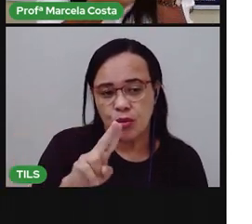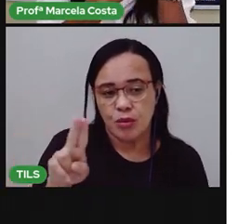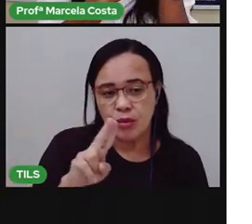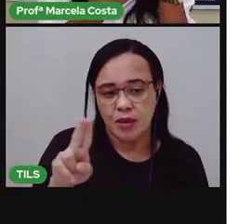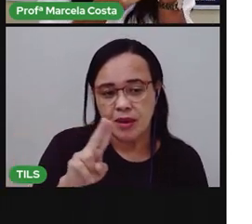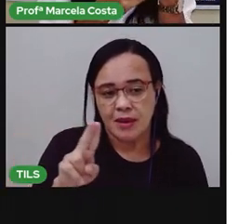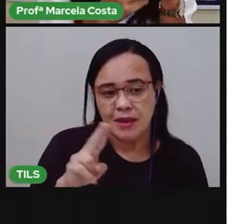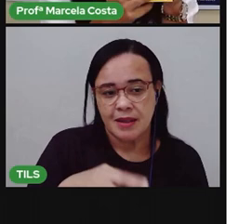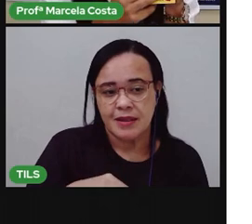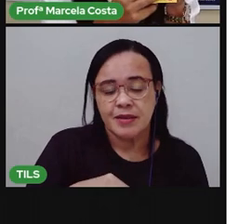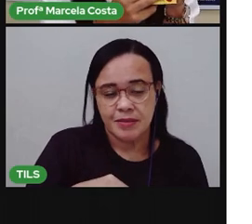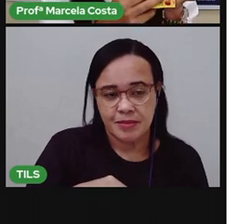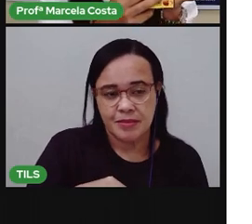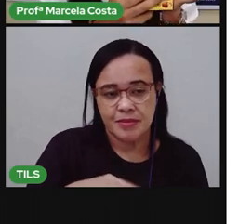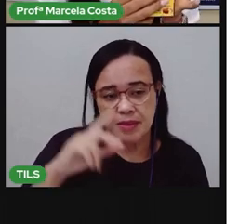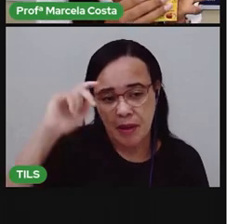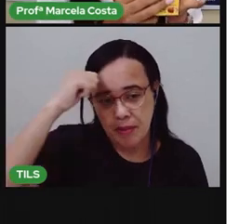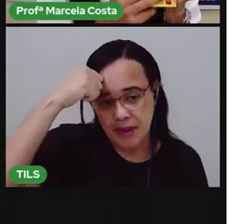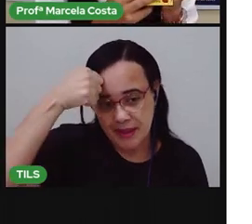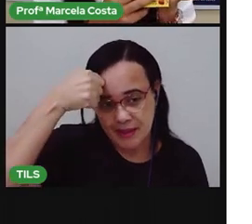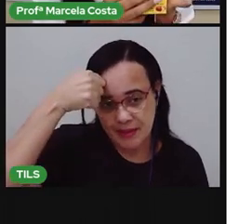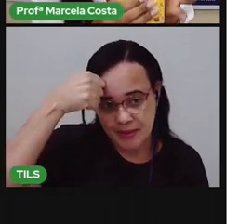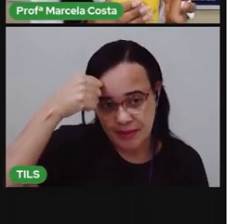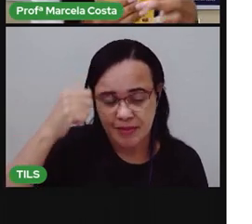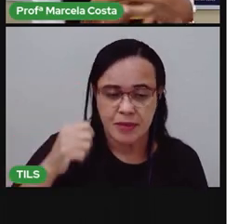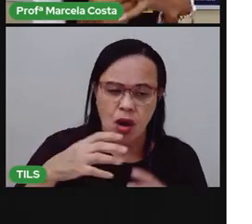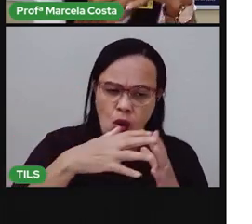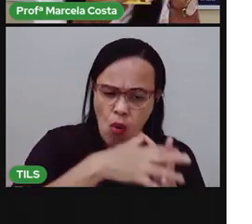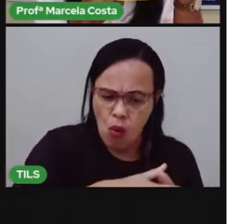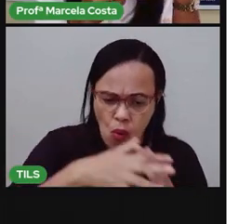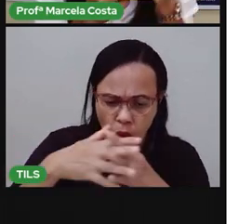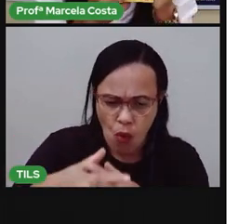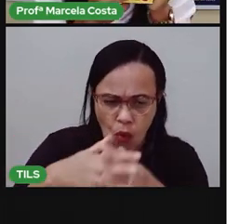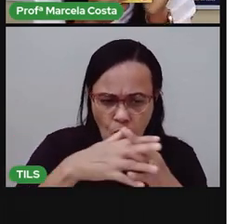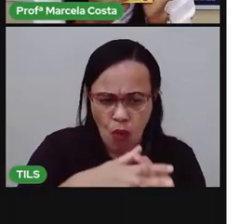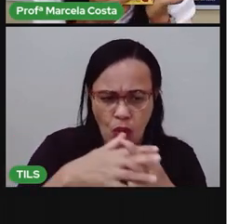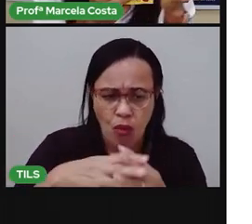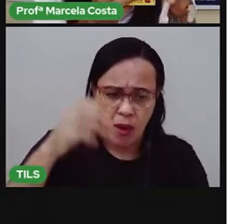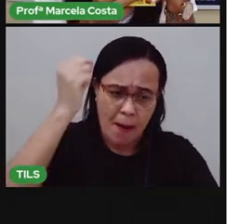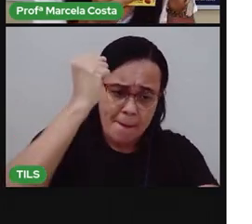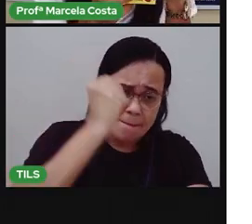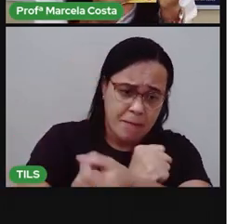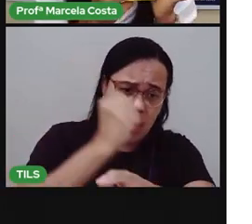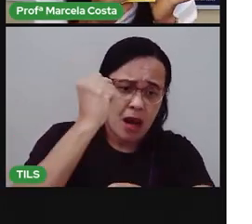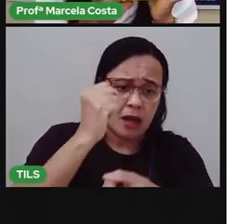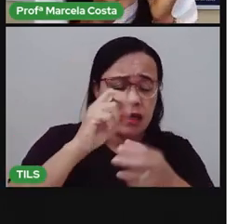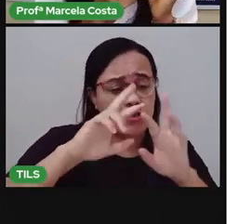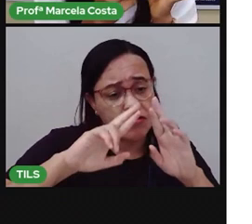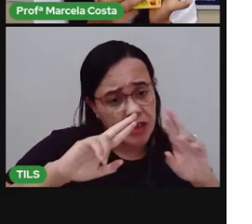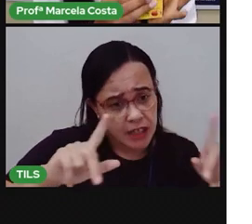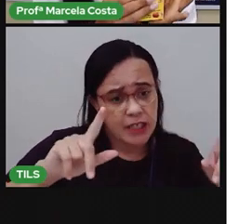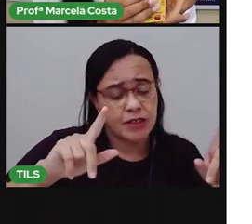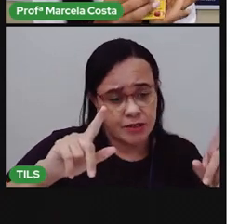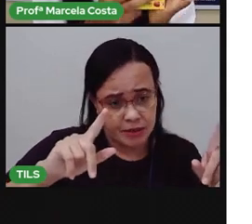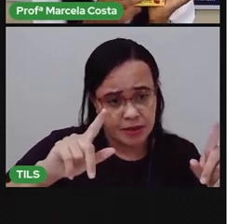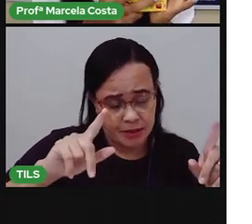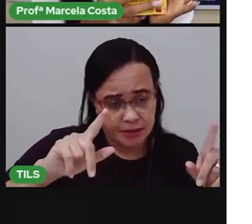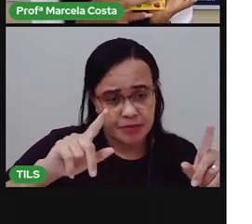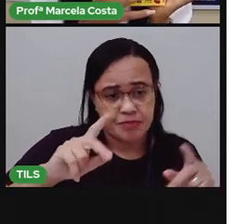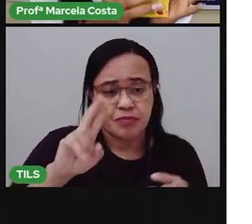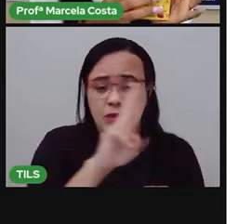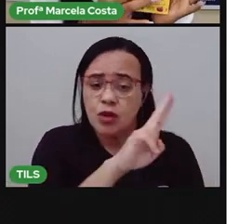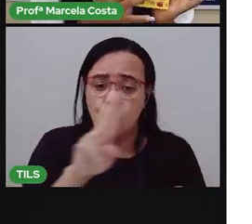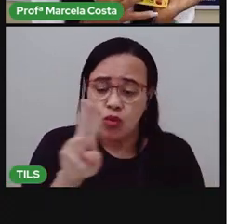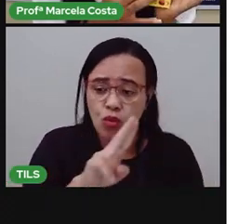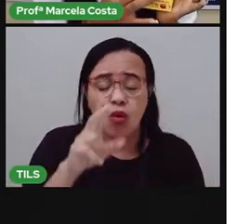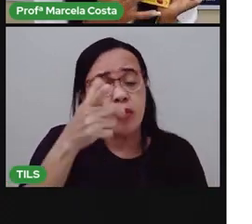E é muito comum, crianças, as pessoas confundirem. Mas não confunda. Marca é uma coisa, né? Vem geralmente destacada. E o nome